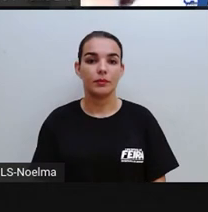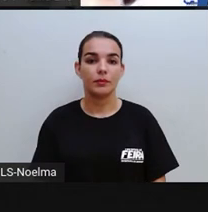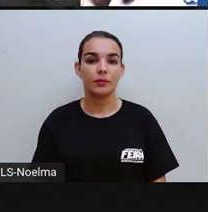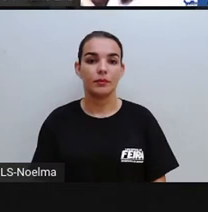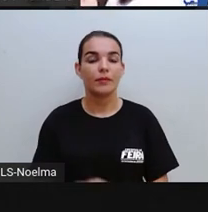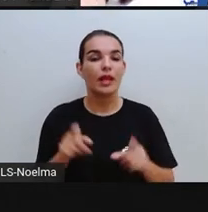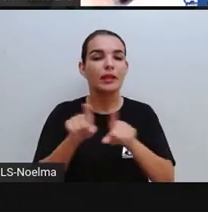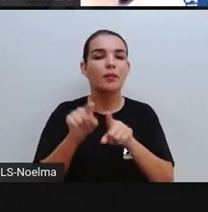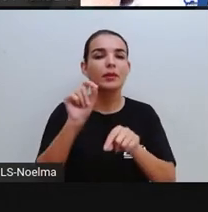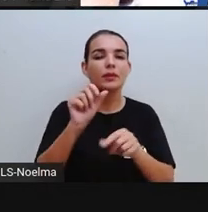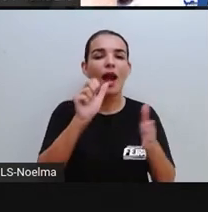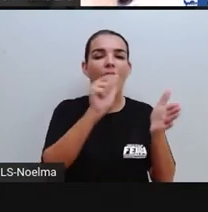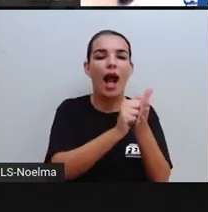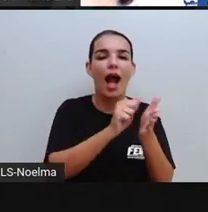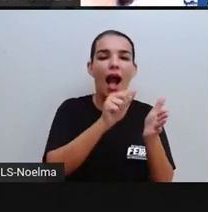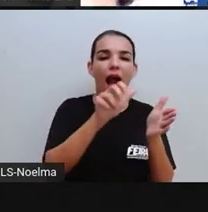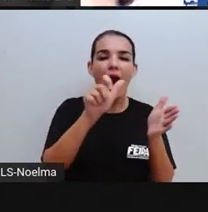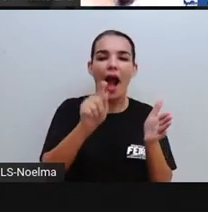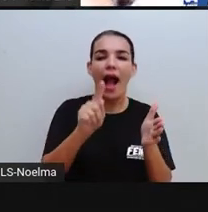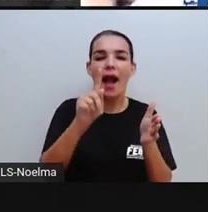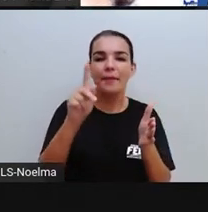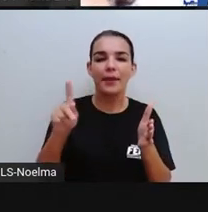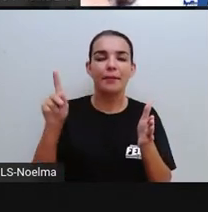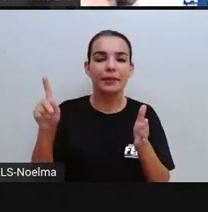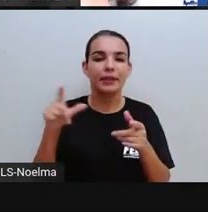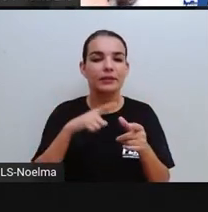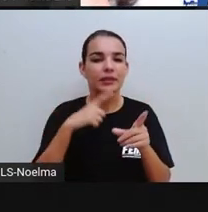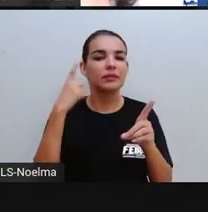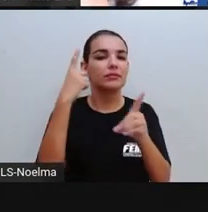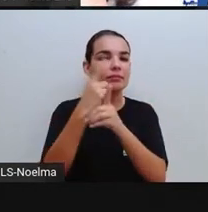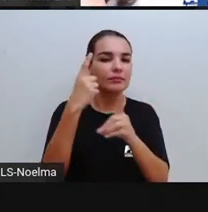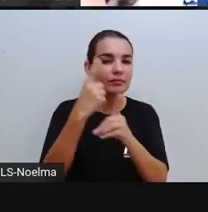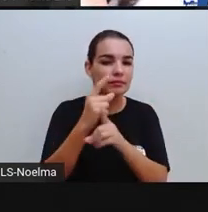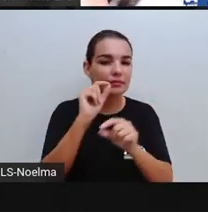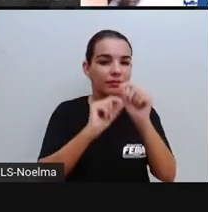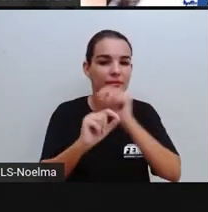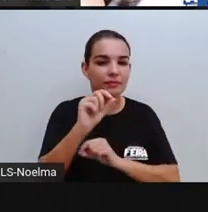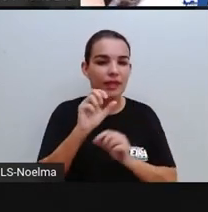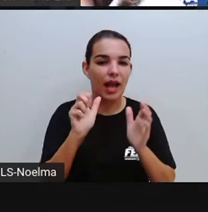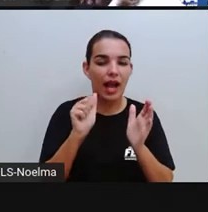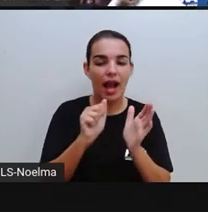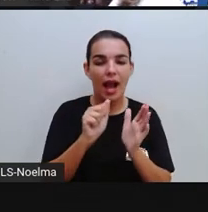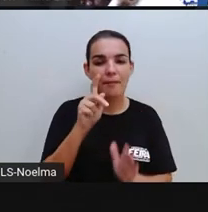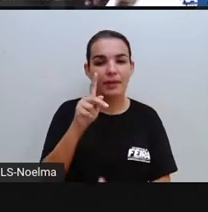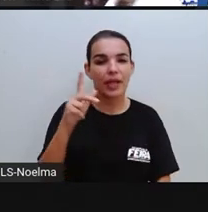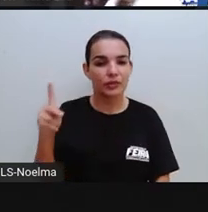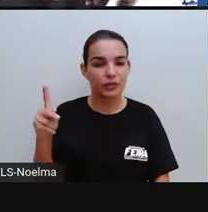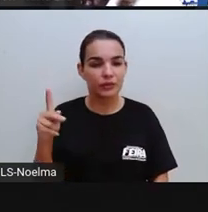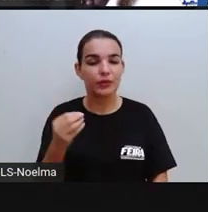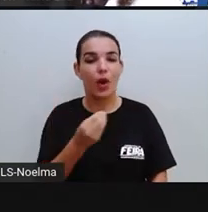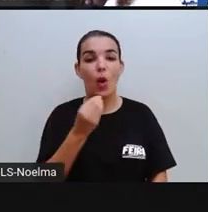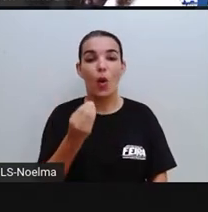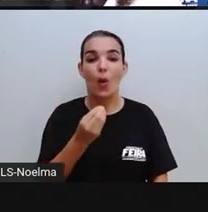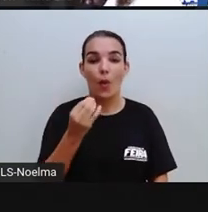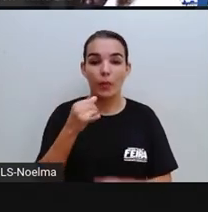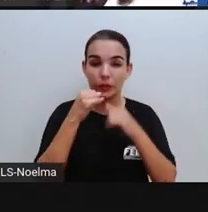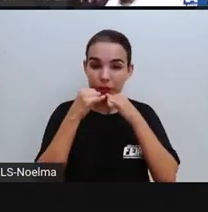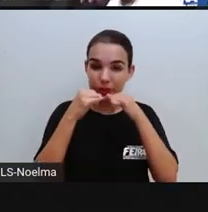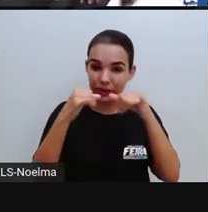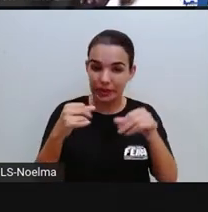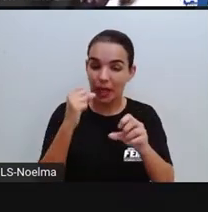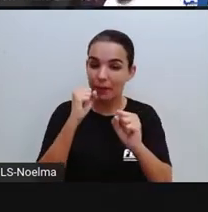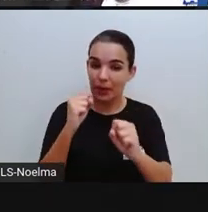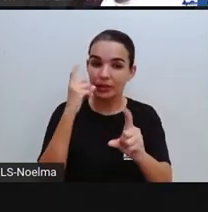E nós também podemos encontrar as notícias nos aplicativos, tá bom? Nos